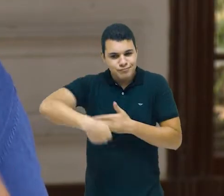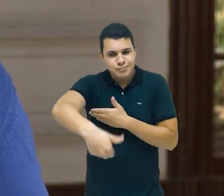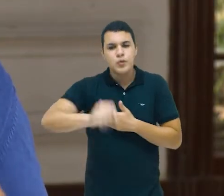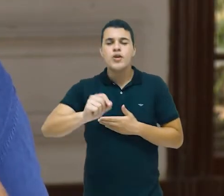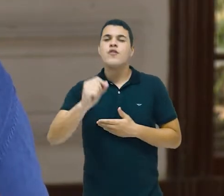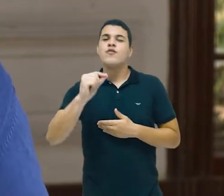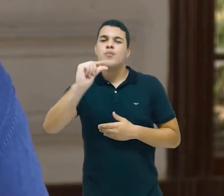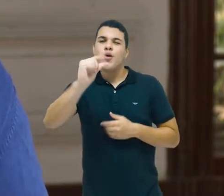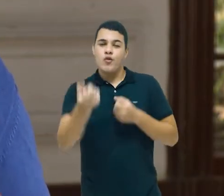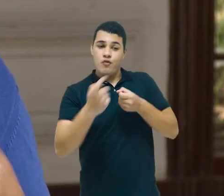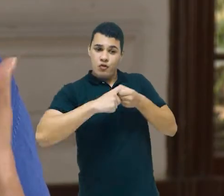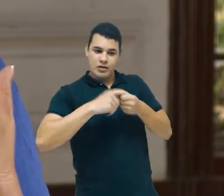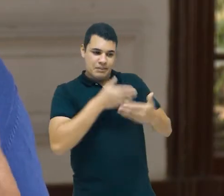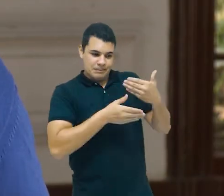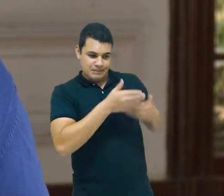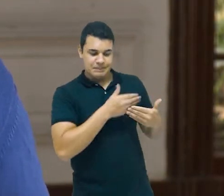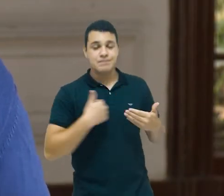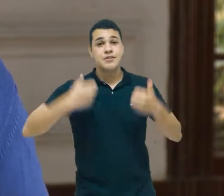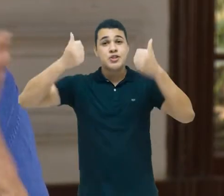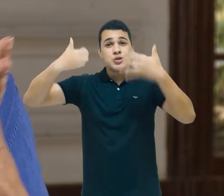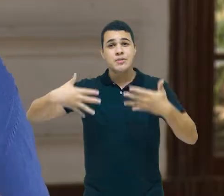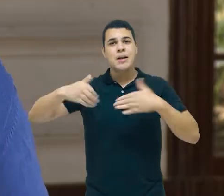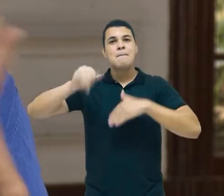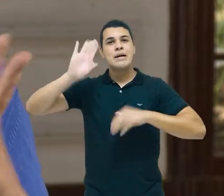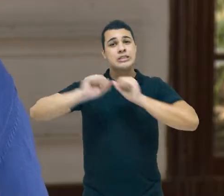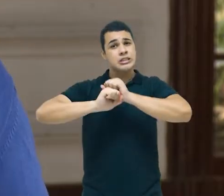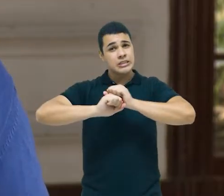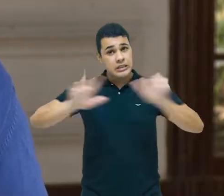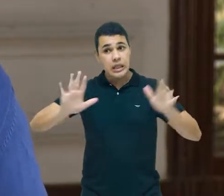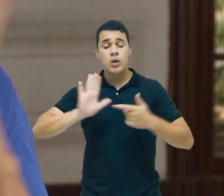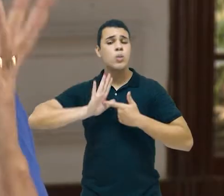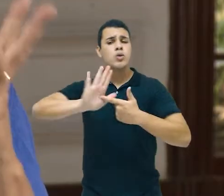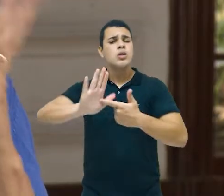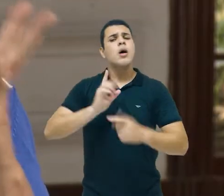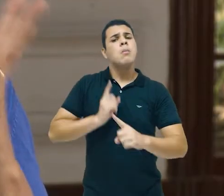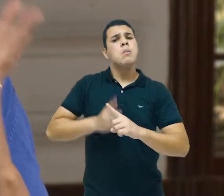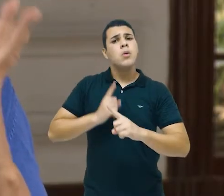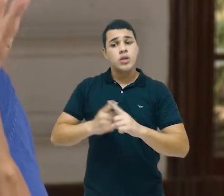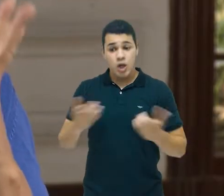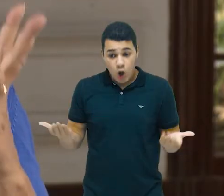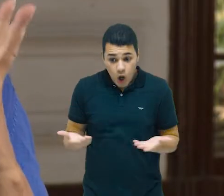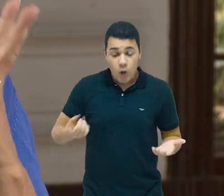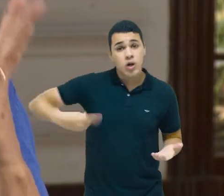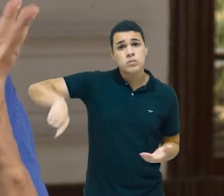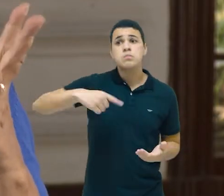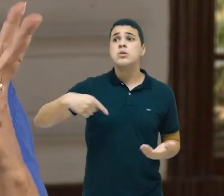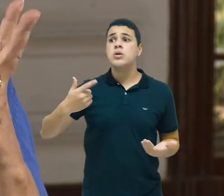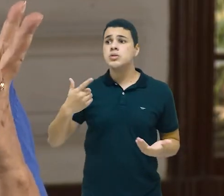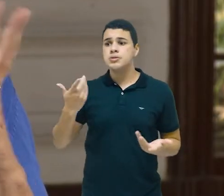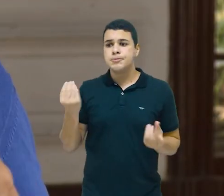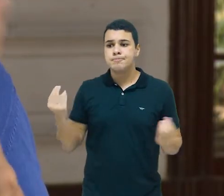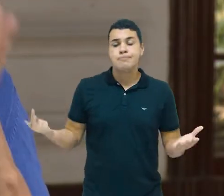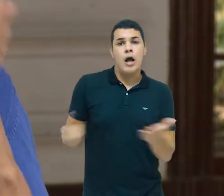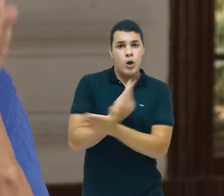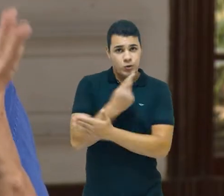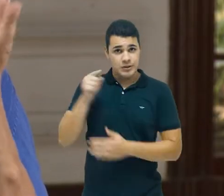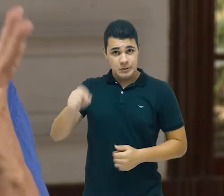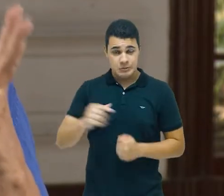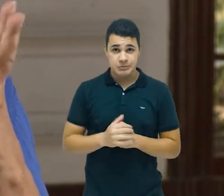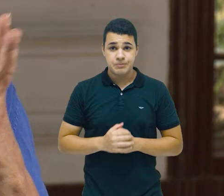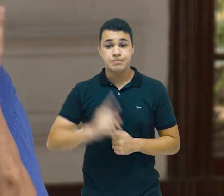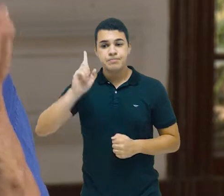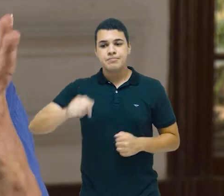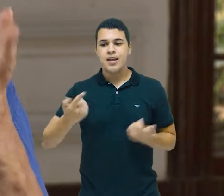voltar, retroceder e tentar expor por que nós chegamos a esse ponto, não é? Que é um